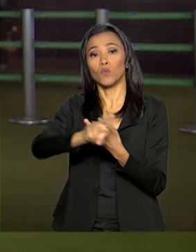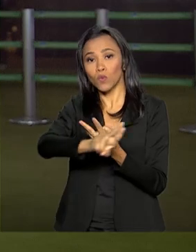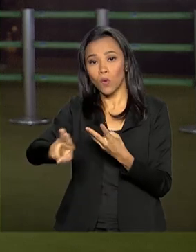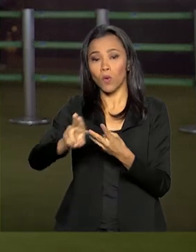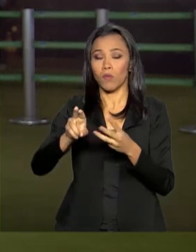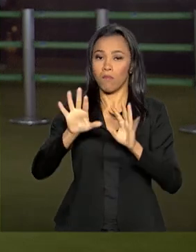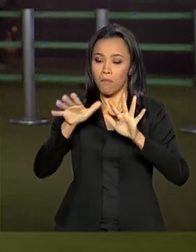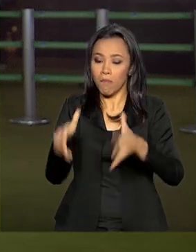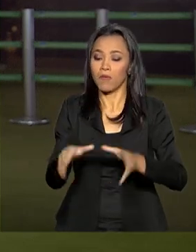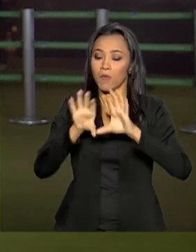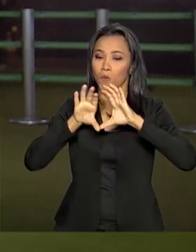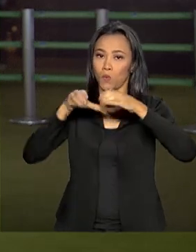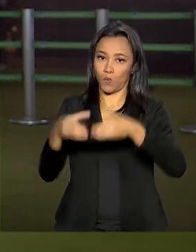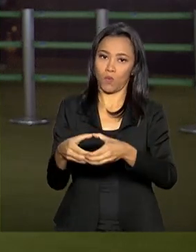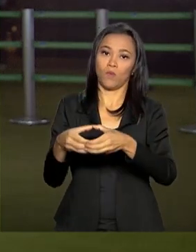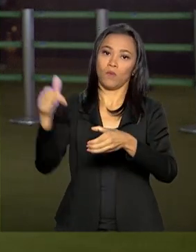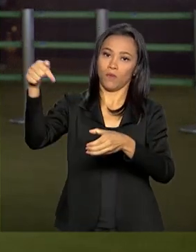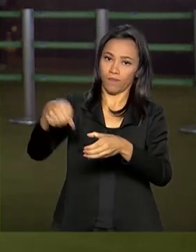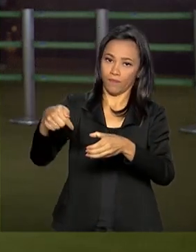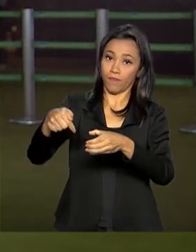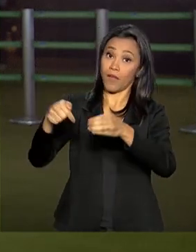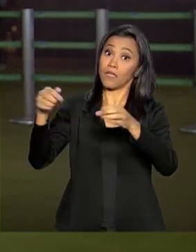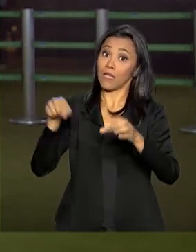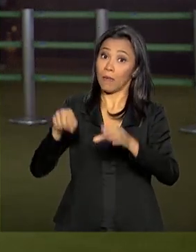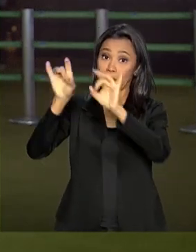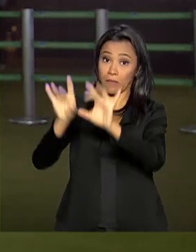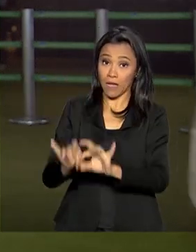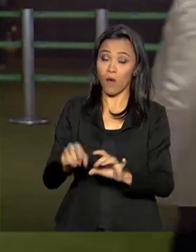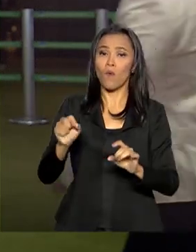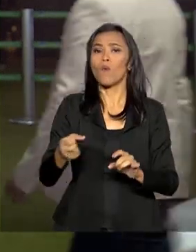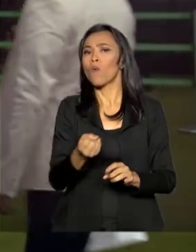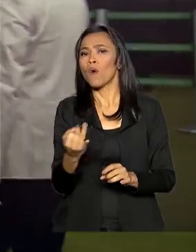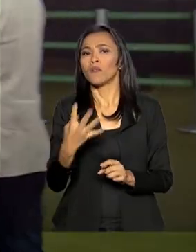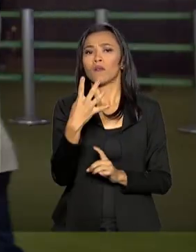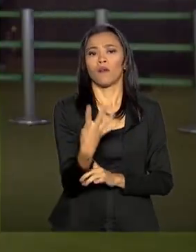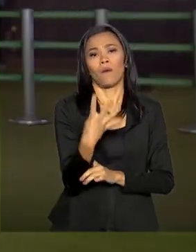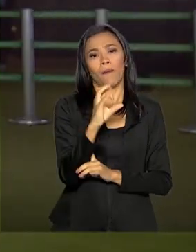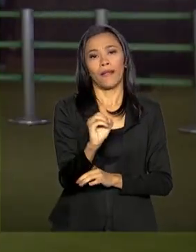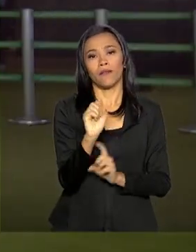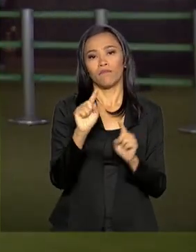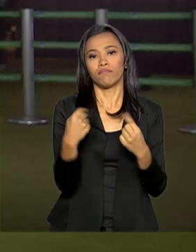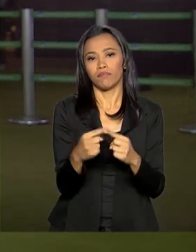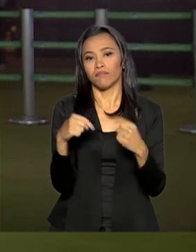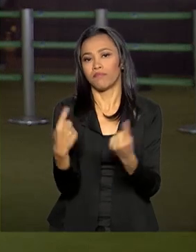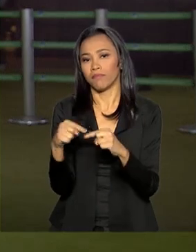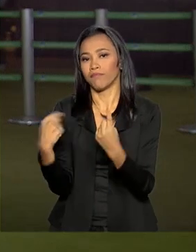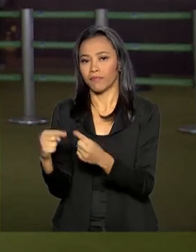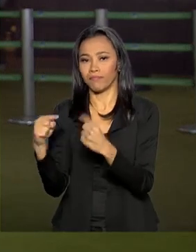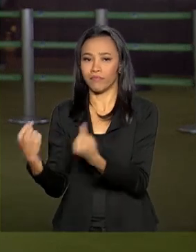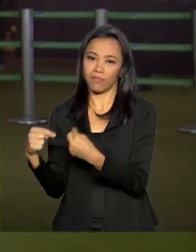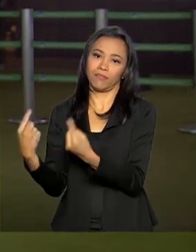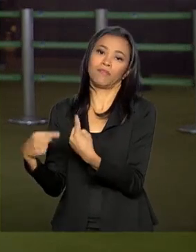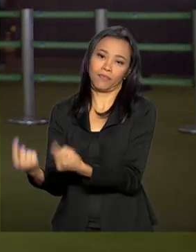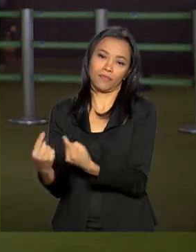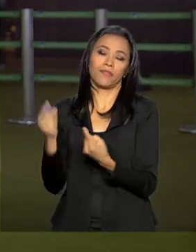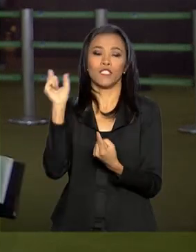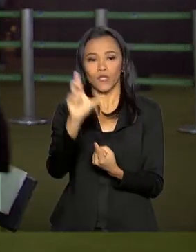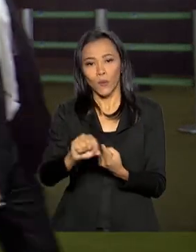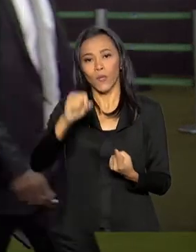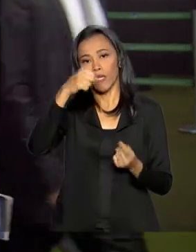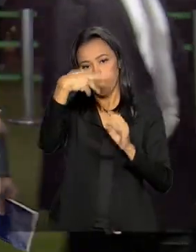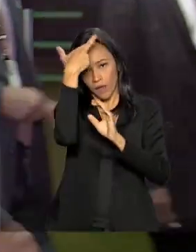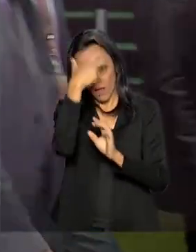vão fazer parte dessa comissão. Aí a comissão especial vai ter 40 sessões para resolver esse assunto. Teremos tudo de novo. Indicação de relator,